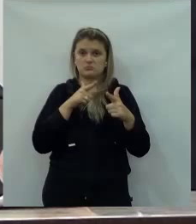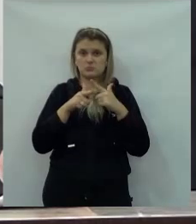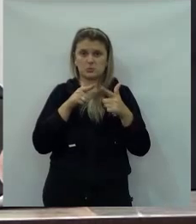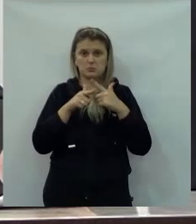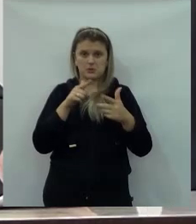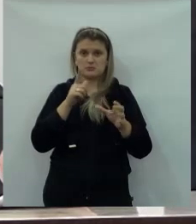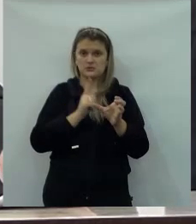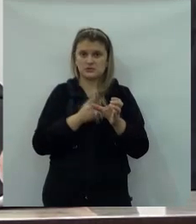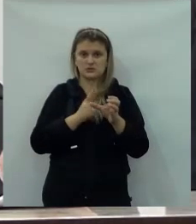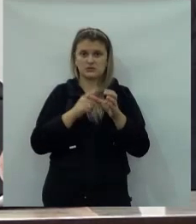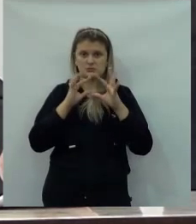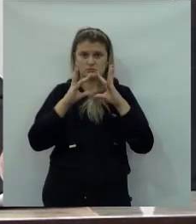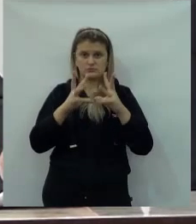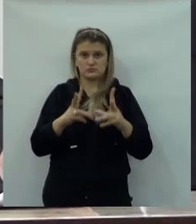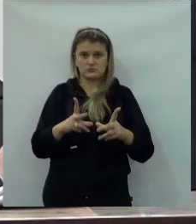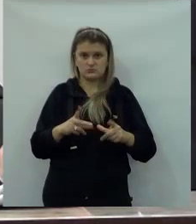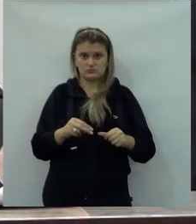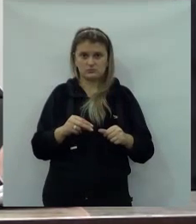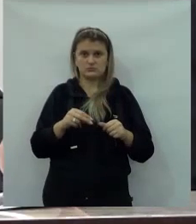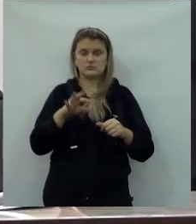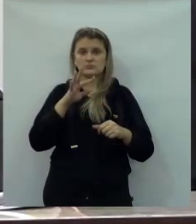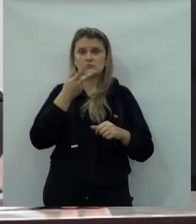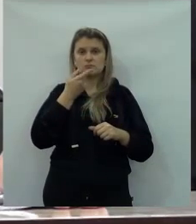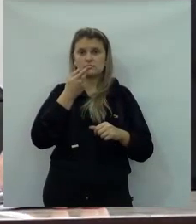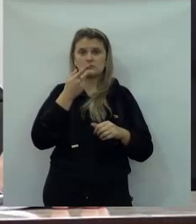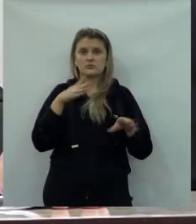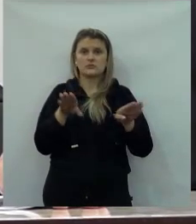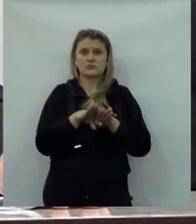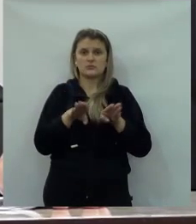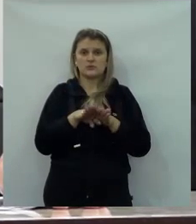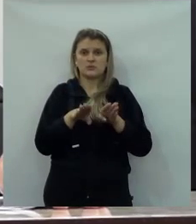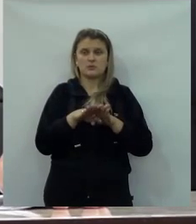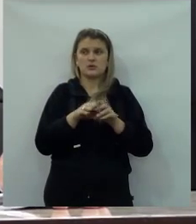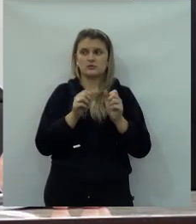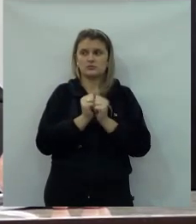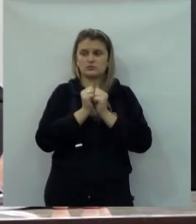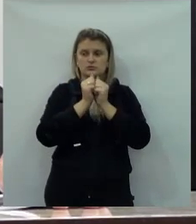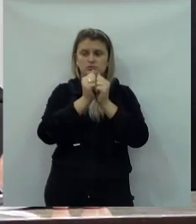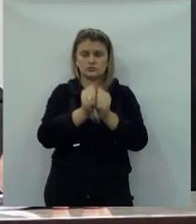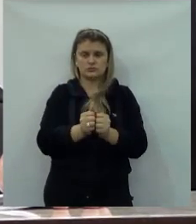troca, caso quebrasse, seria um caos em toda a cidade.